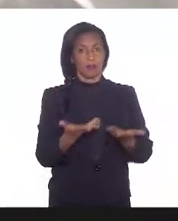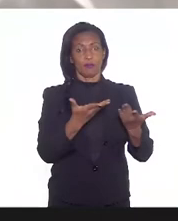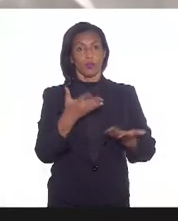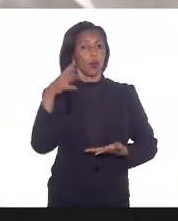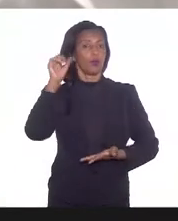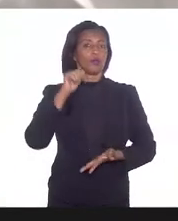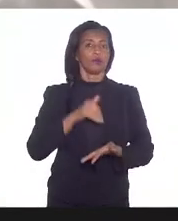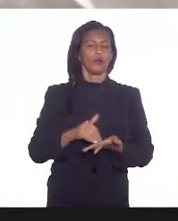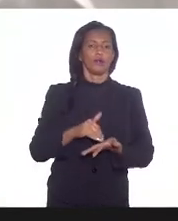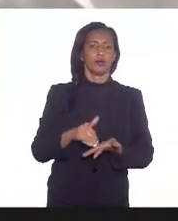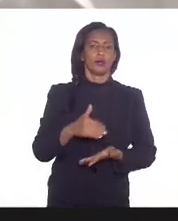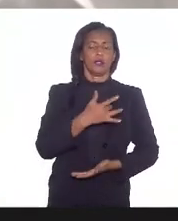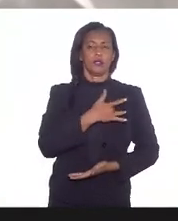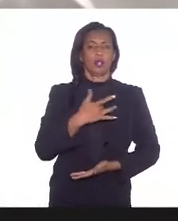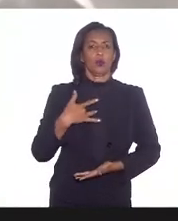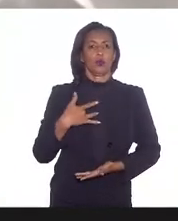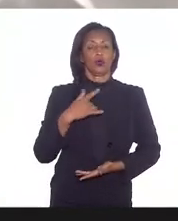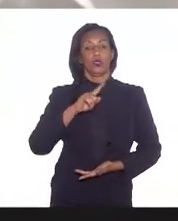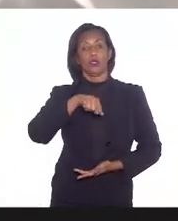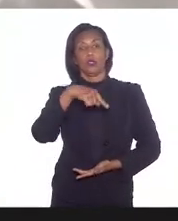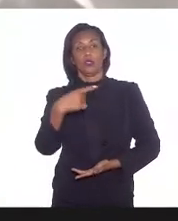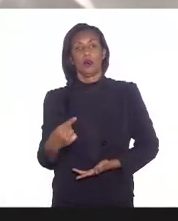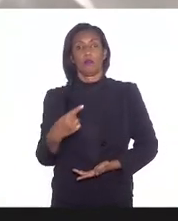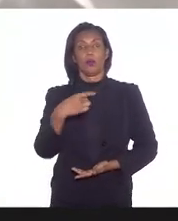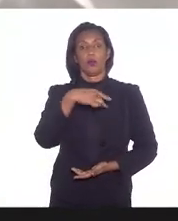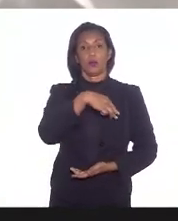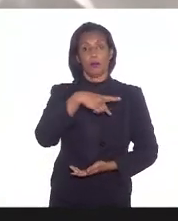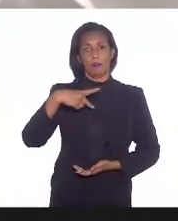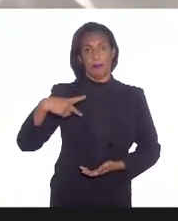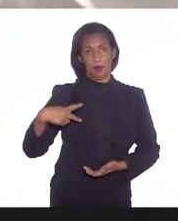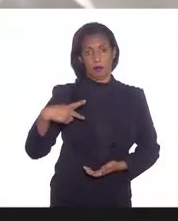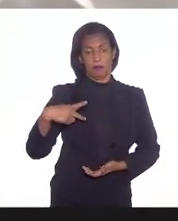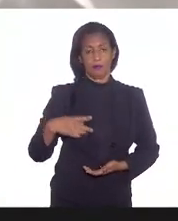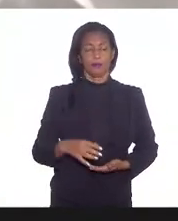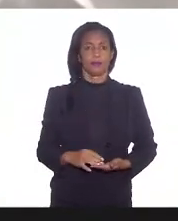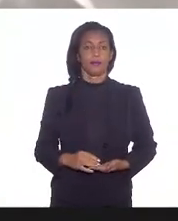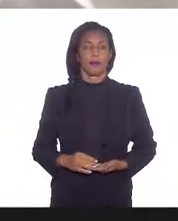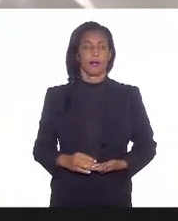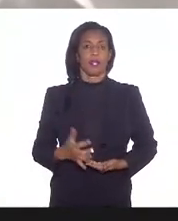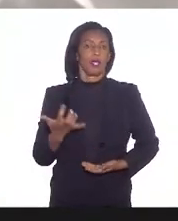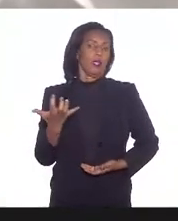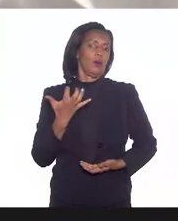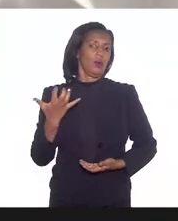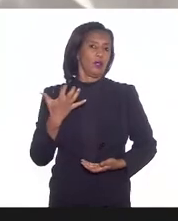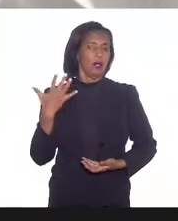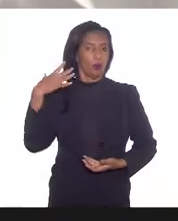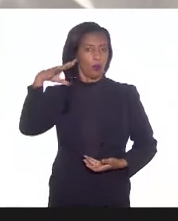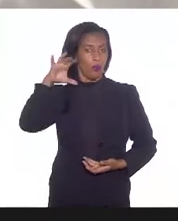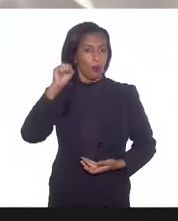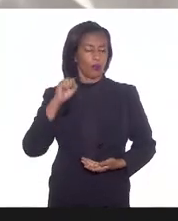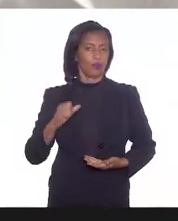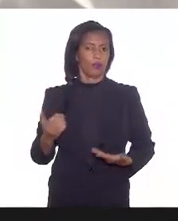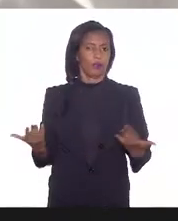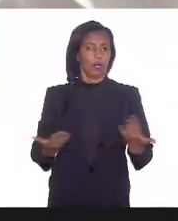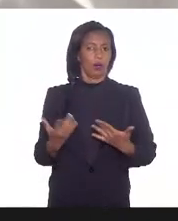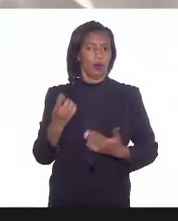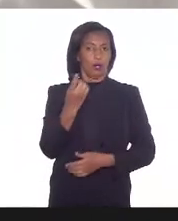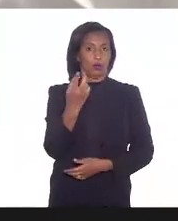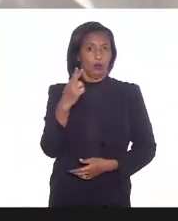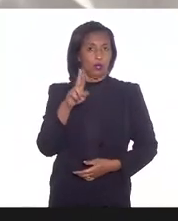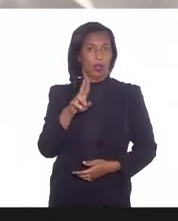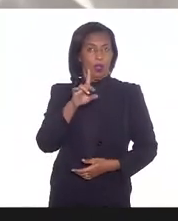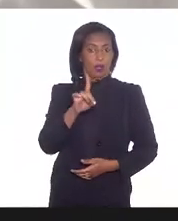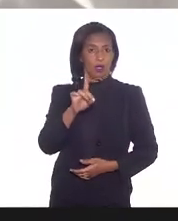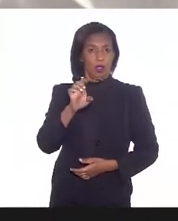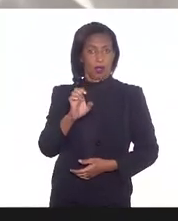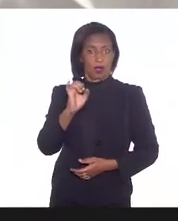Saúde, em seguida nós ouviremos do Ministério Público, eu queria então ouvir a doutora Daisy Miller, que